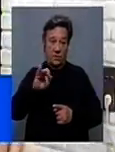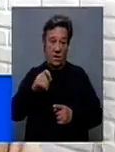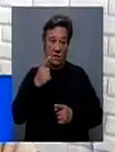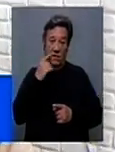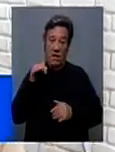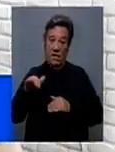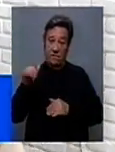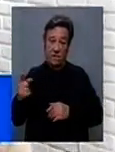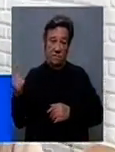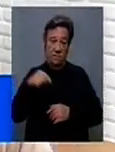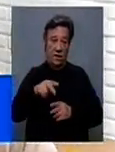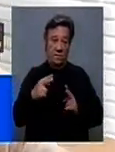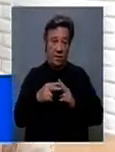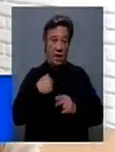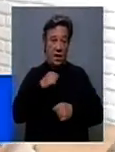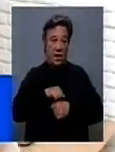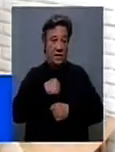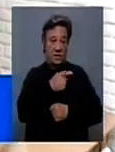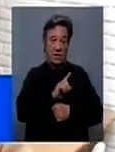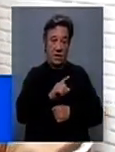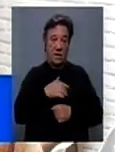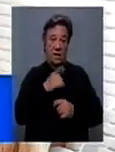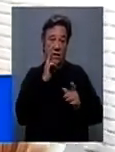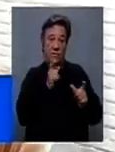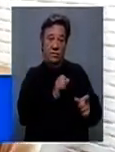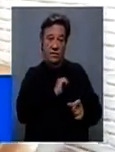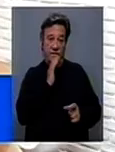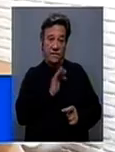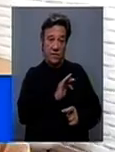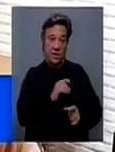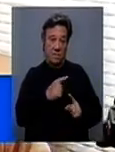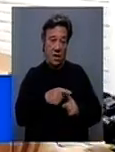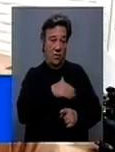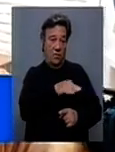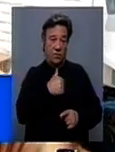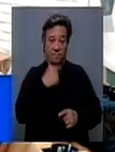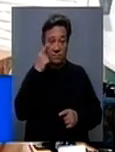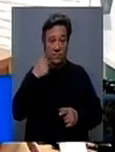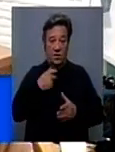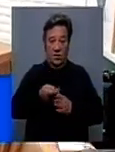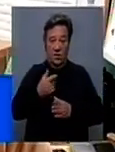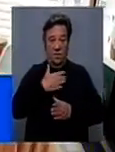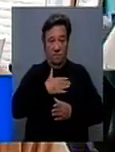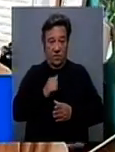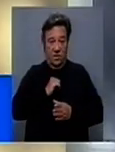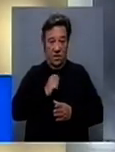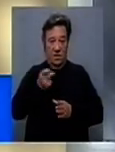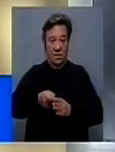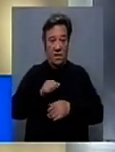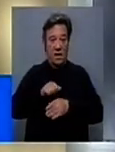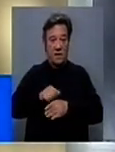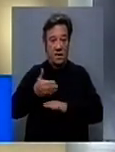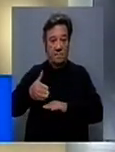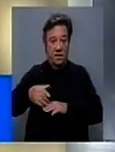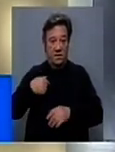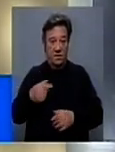voltámos a Paris, mas eu não voltei à minha casa. Para proteger a minha família e todos os outros, entrei em quarentena voluntária, mas numa casa à